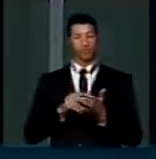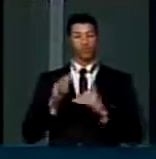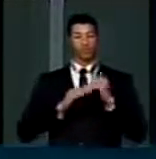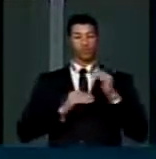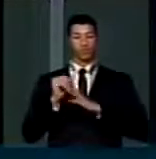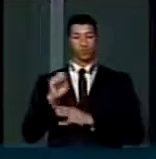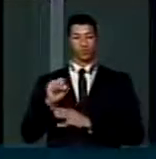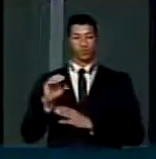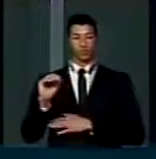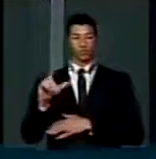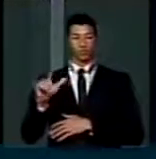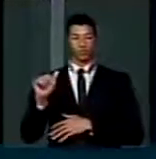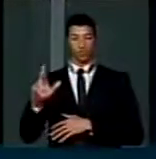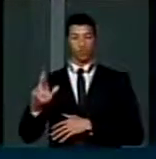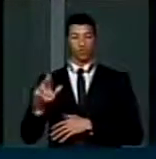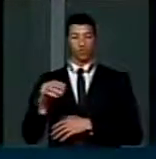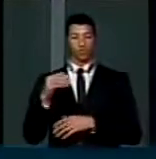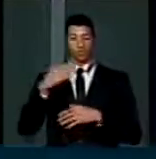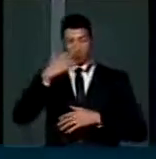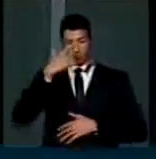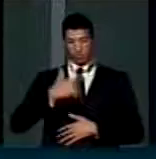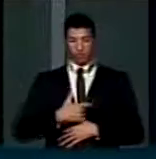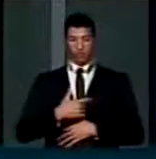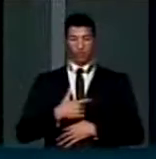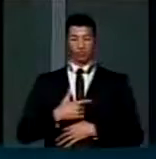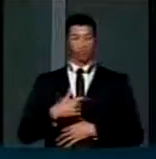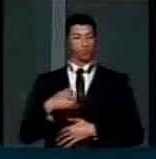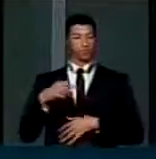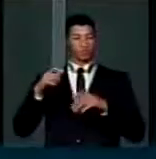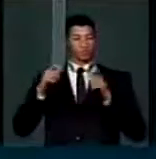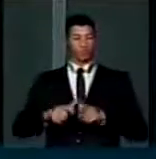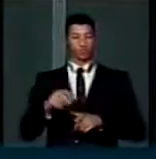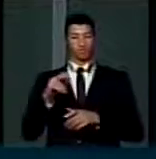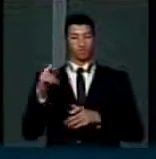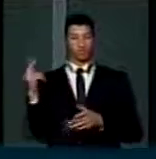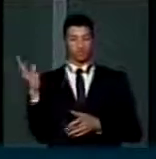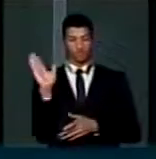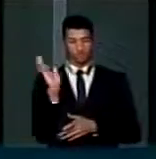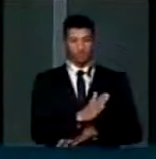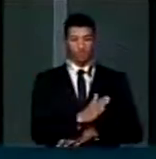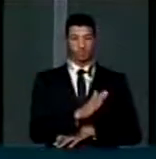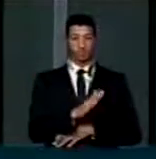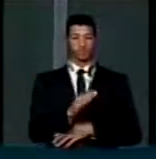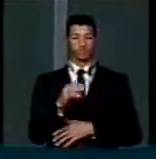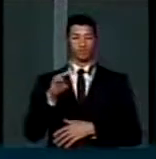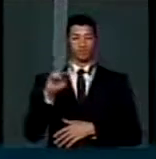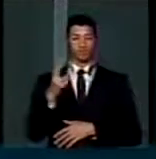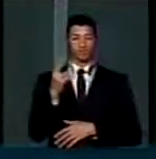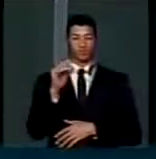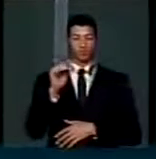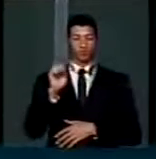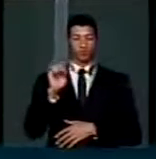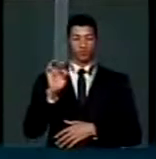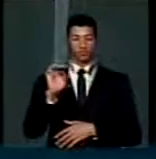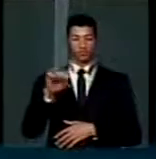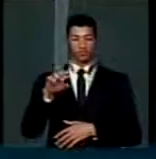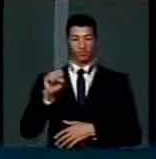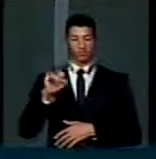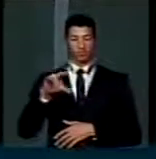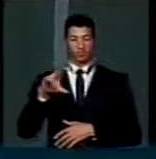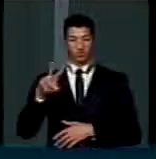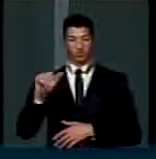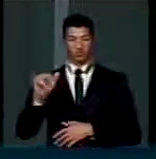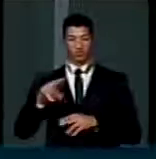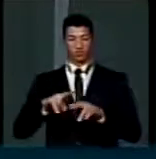solar, uma postura de hostilidade ostensiva por